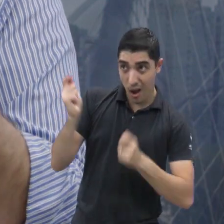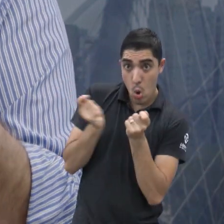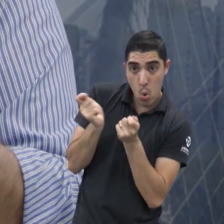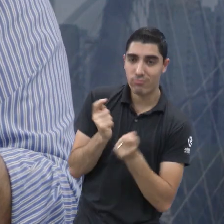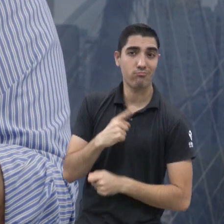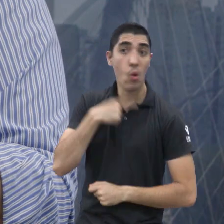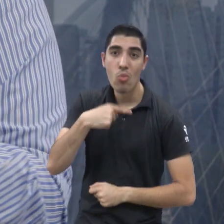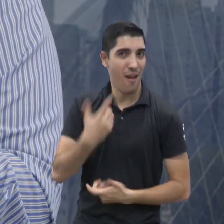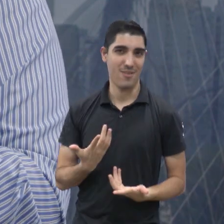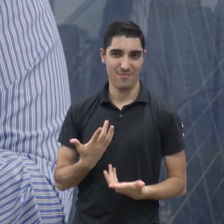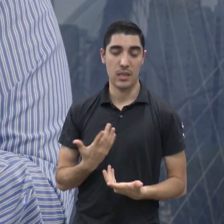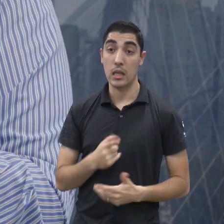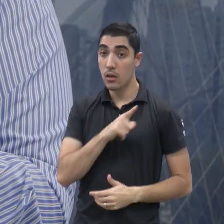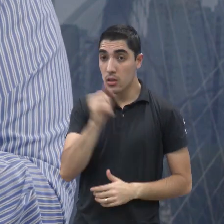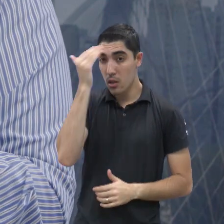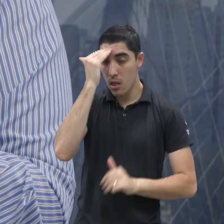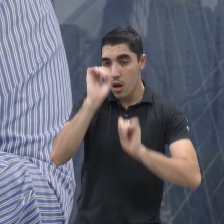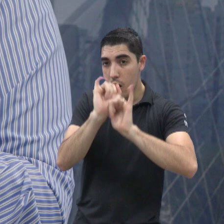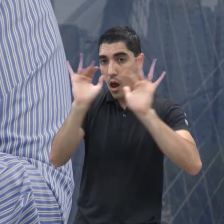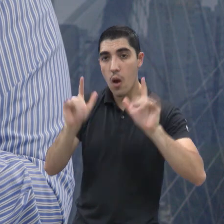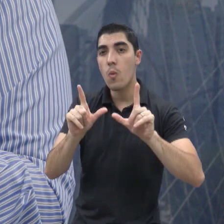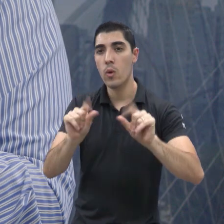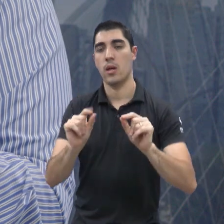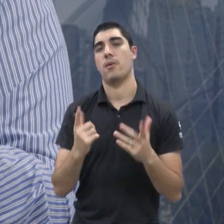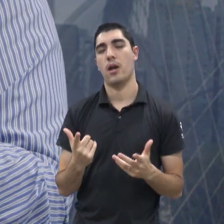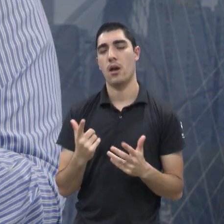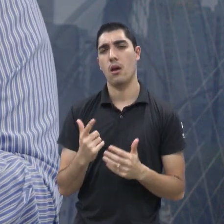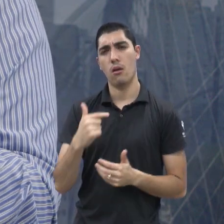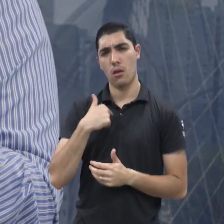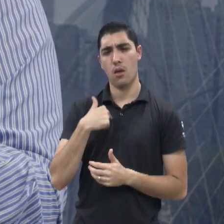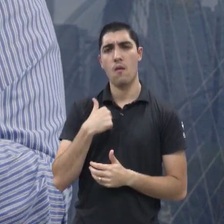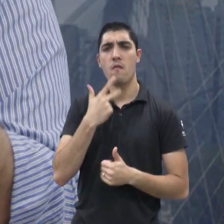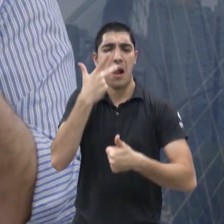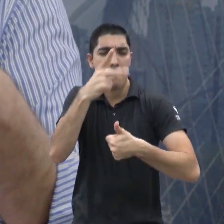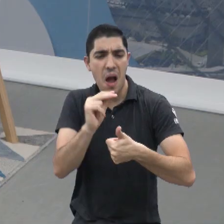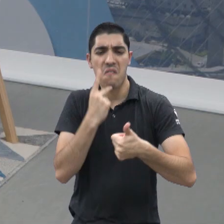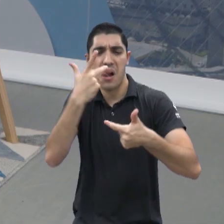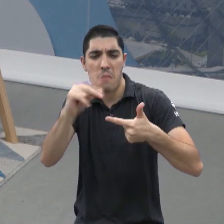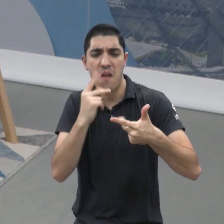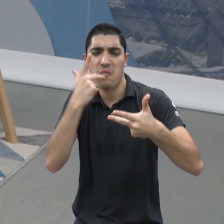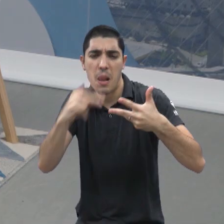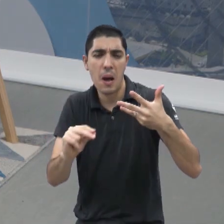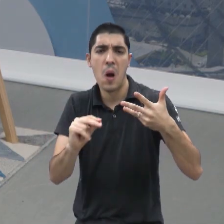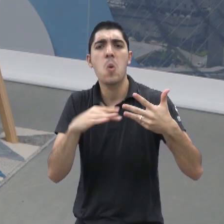Deixando bem claro, tá? Que, obviamente, eu não estou defendendo energias